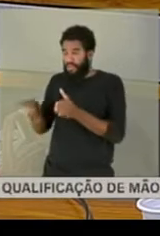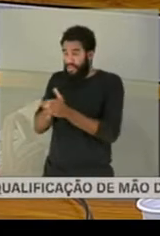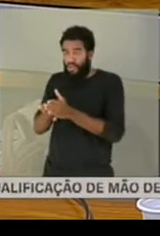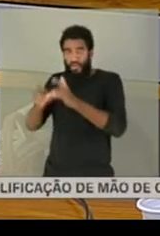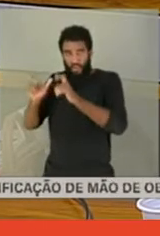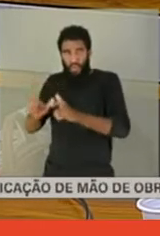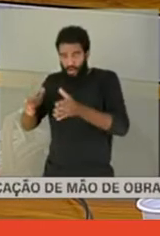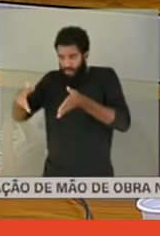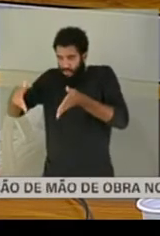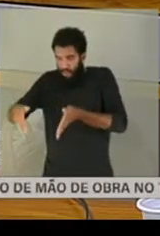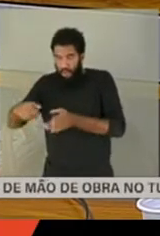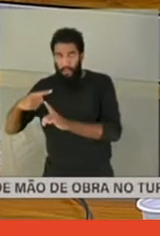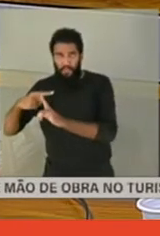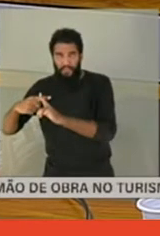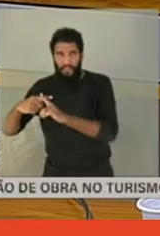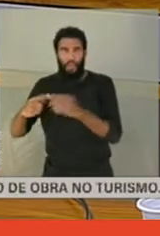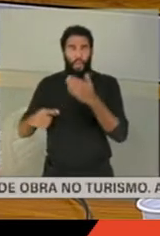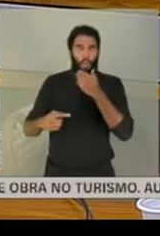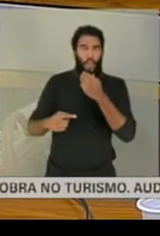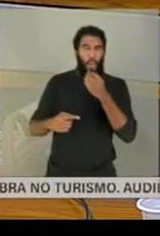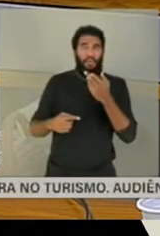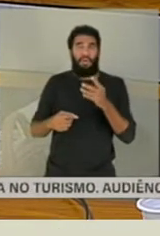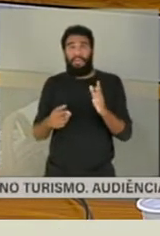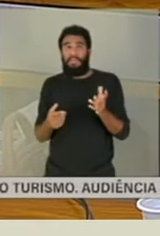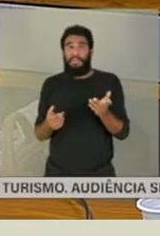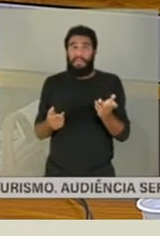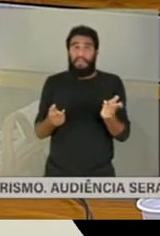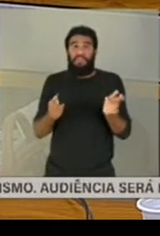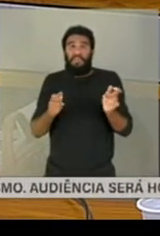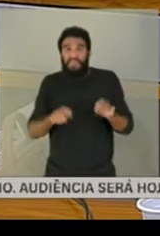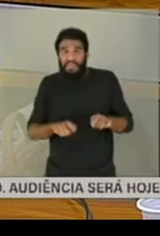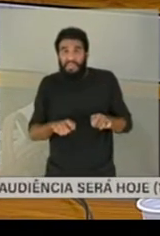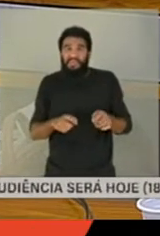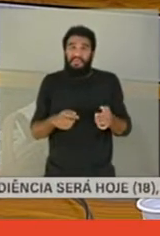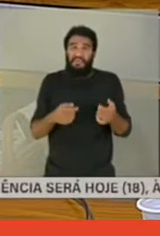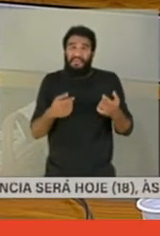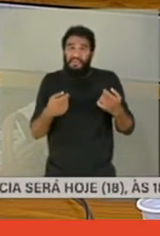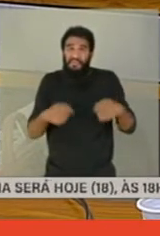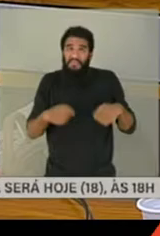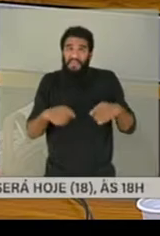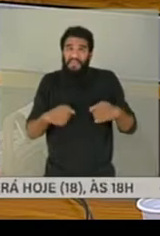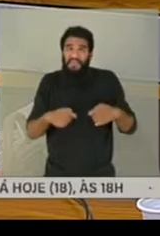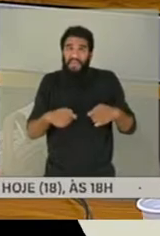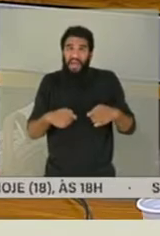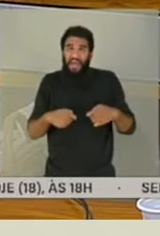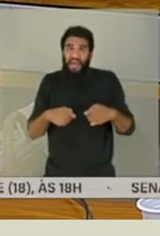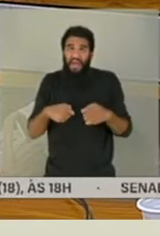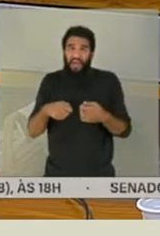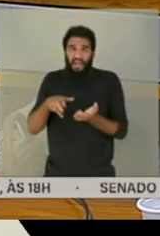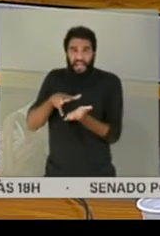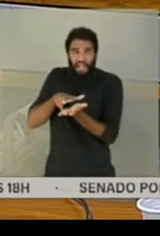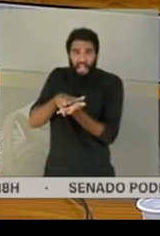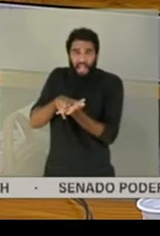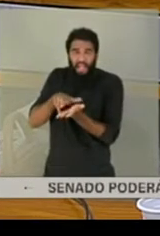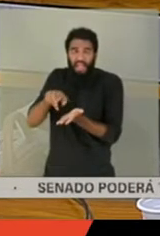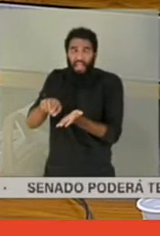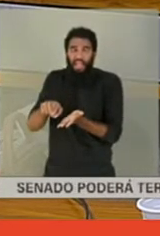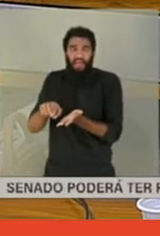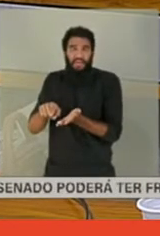da funerária falou que, se não se importasse, que ele teria que deixar o corpo do meu pai no chão, na terra.